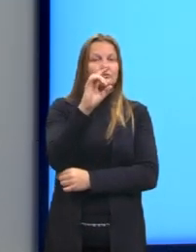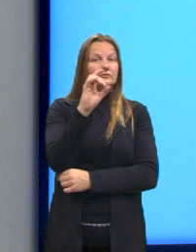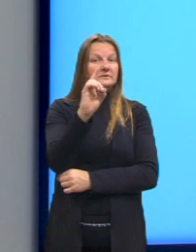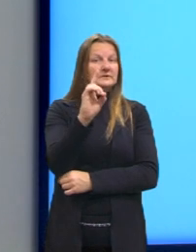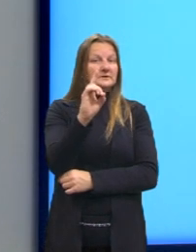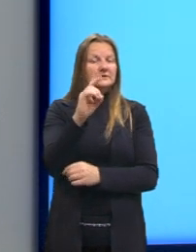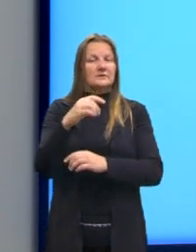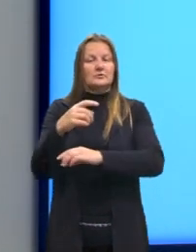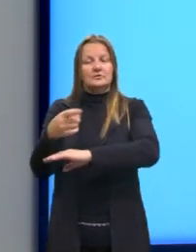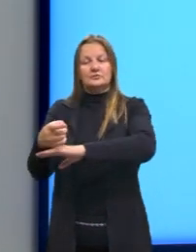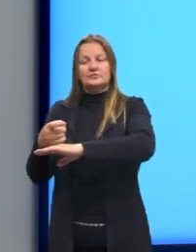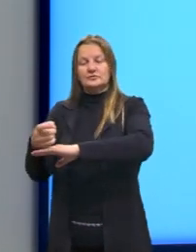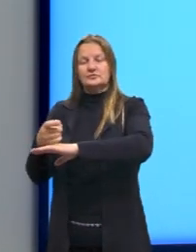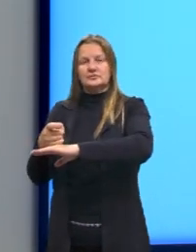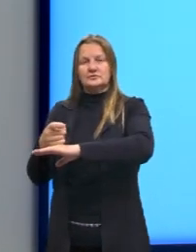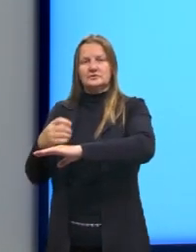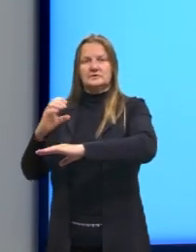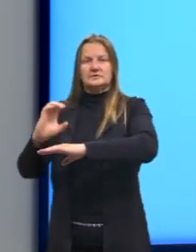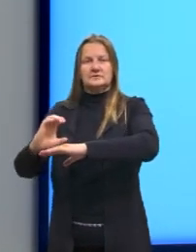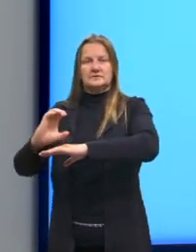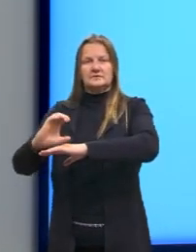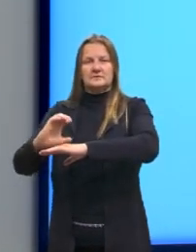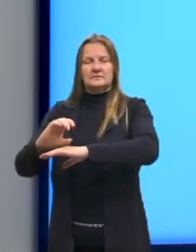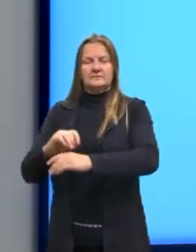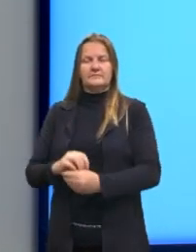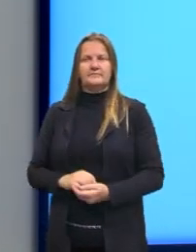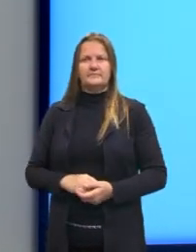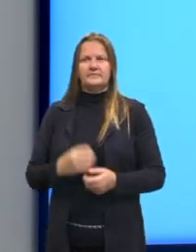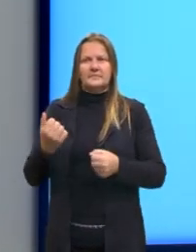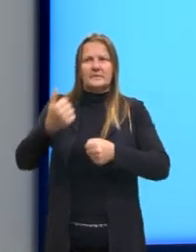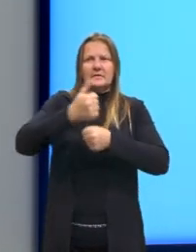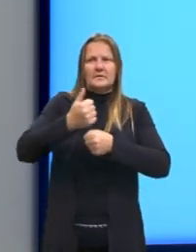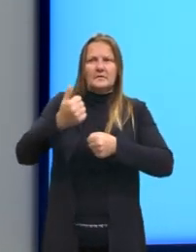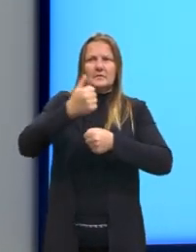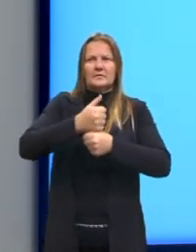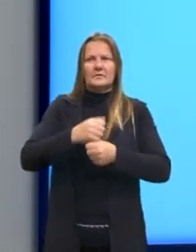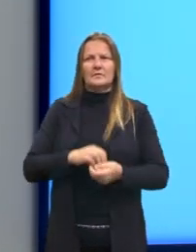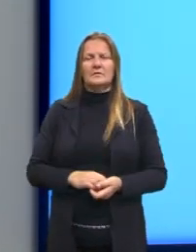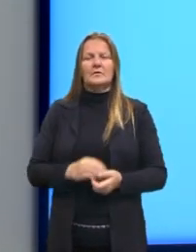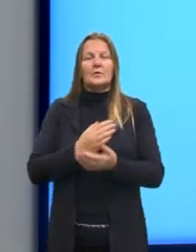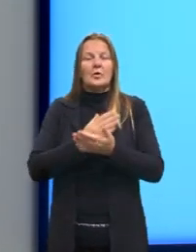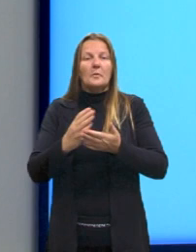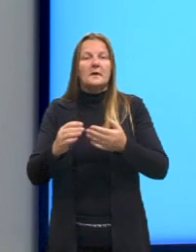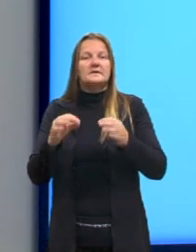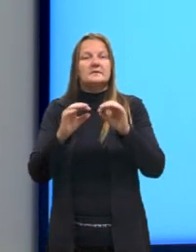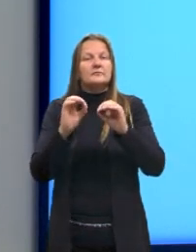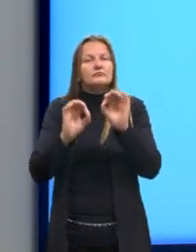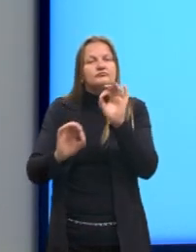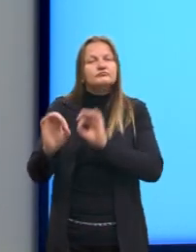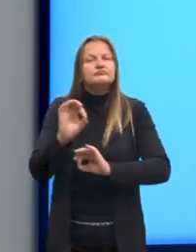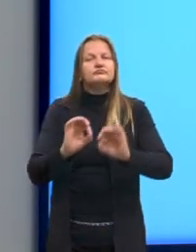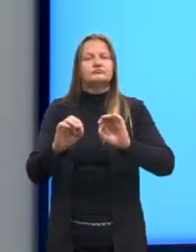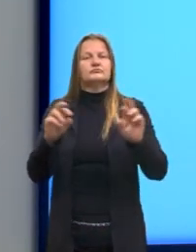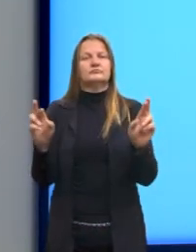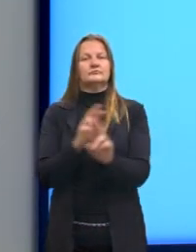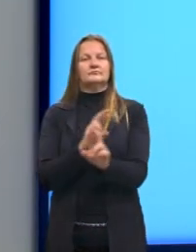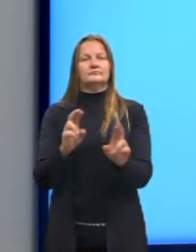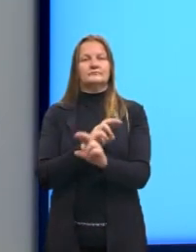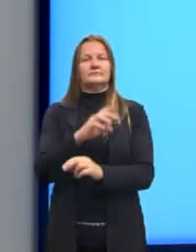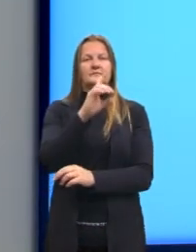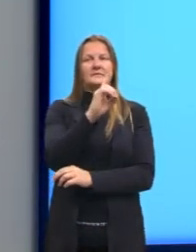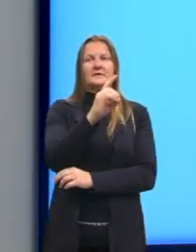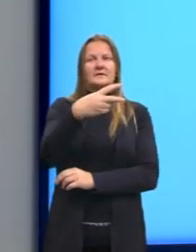tem o X, vou colocar o C. E aí, nós já começamos a montar uma relação, né? D